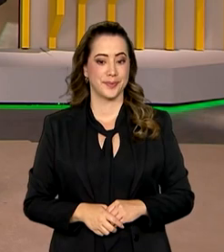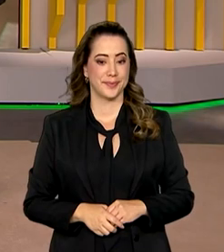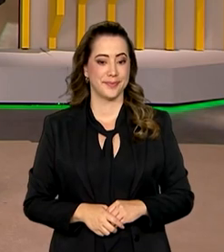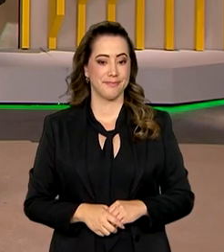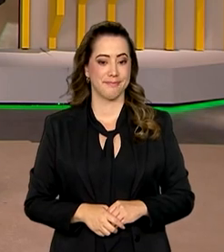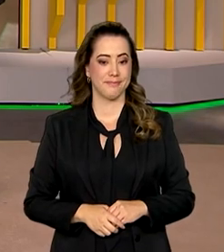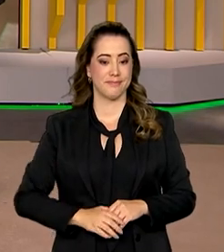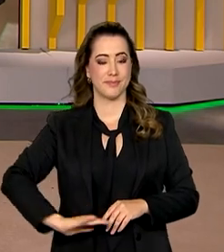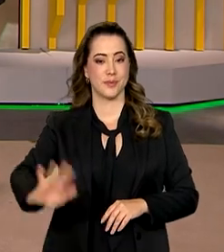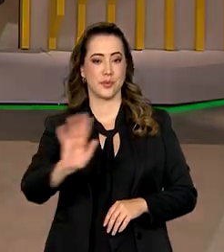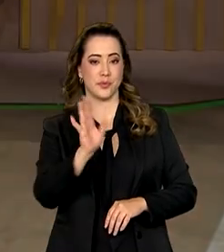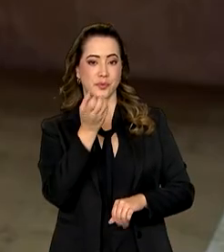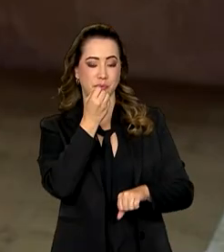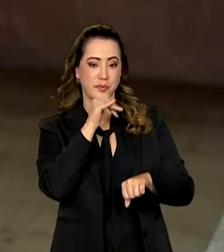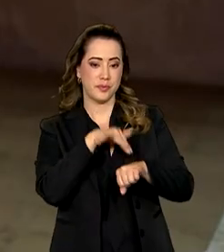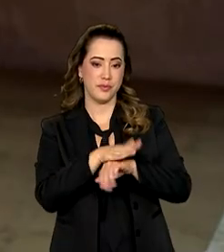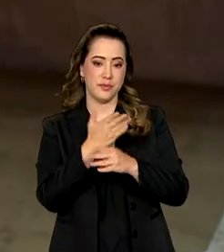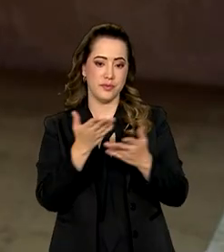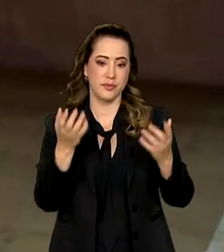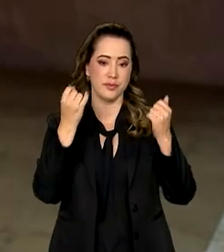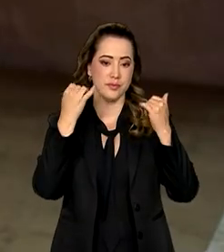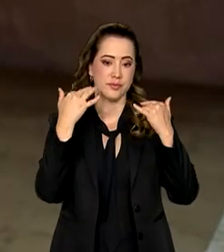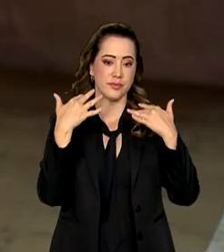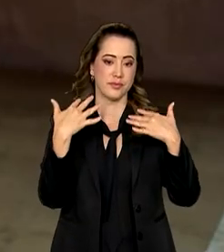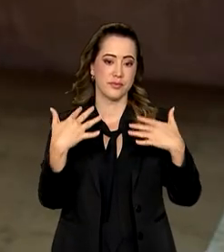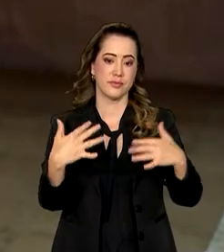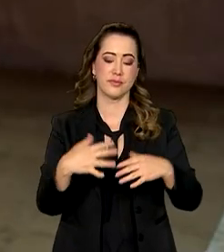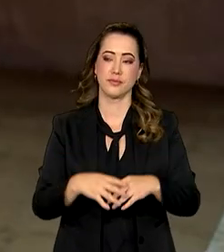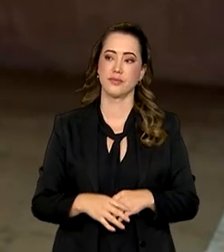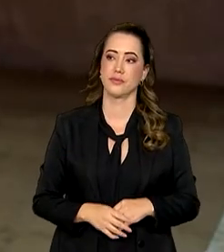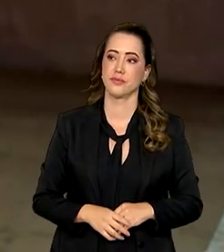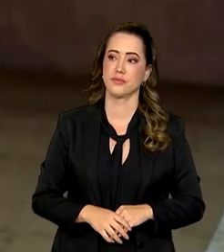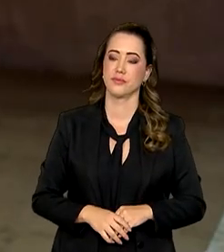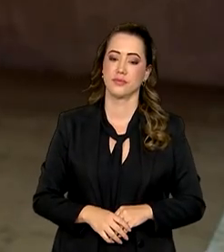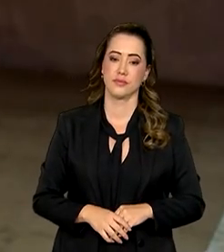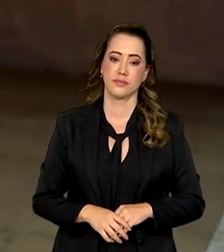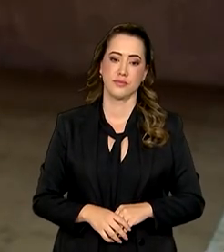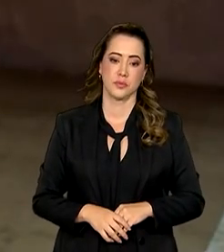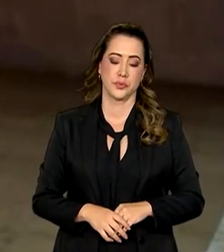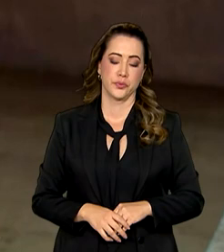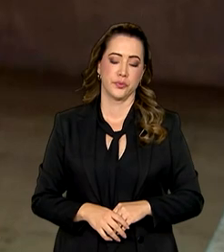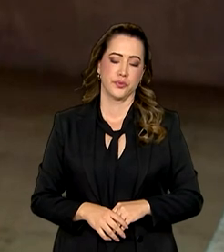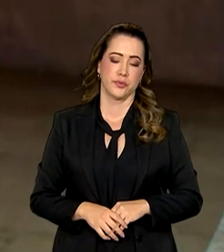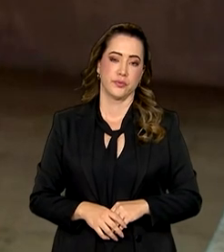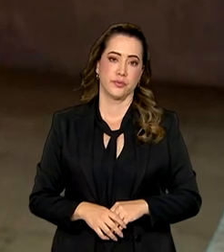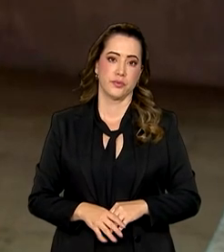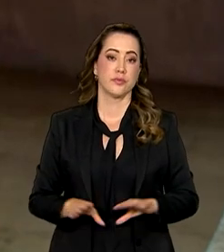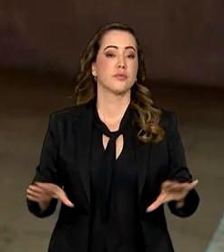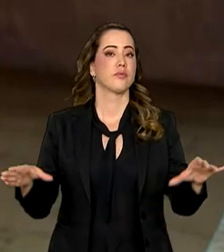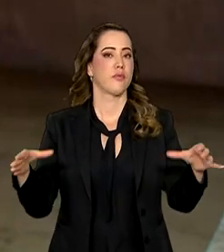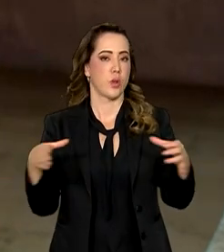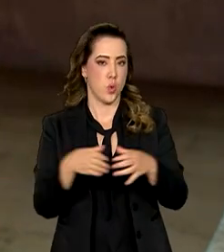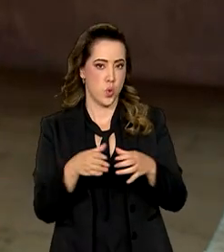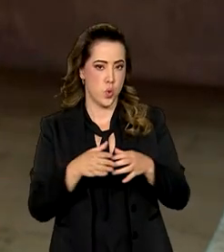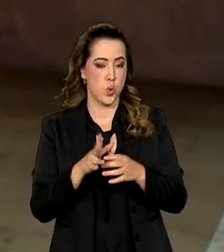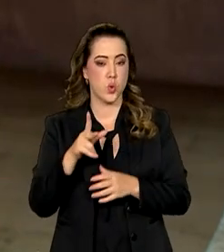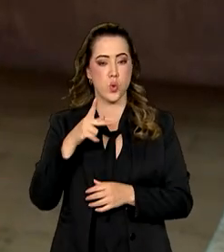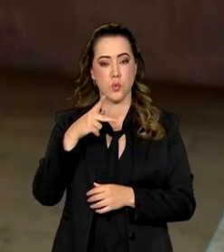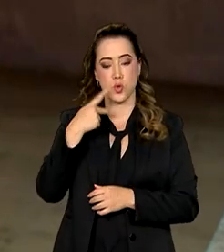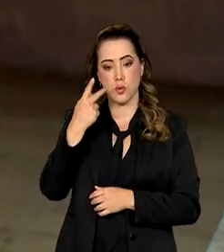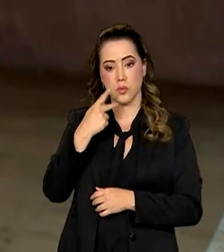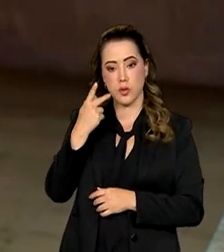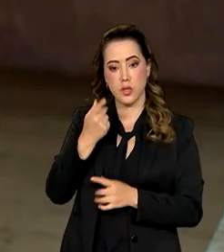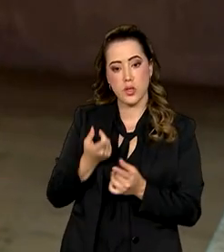Boa noite, Ana, Roberto e uma boa noite a todos que nos acompanham. Olha, isso mesmo, o Comitê de Política Monetária, o